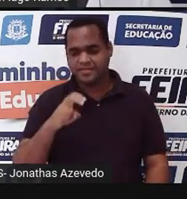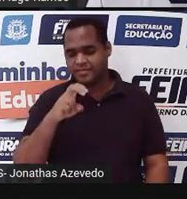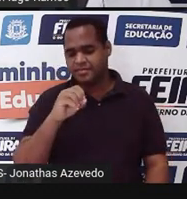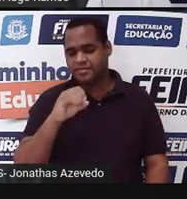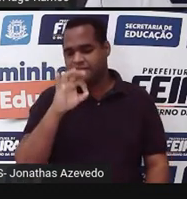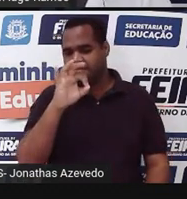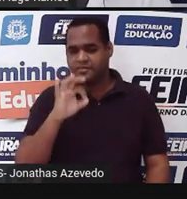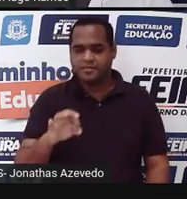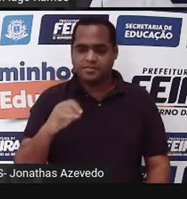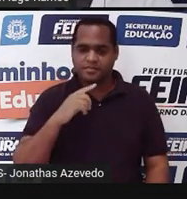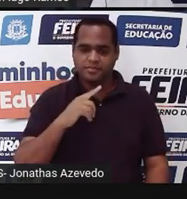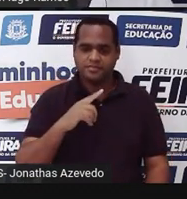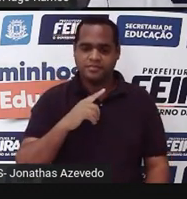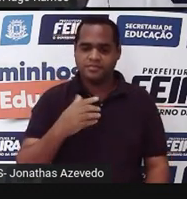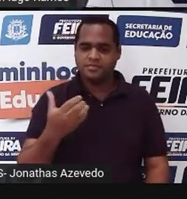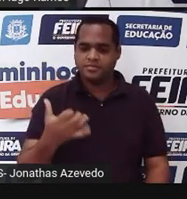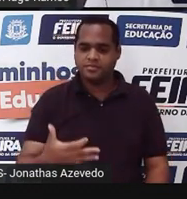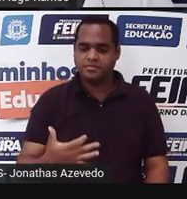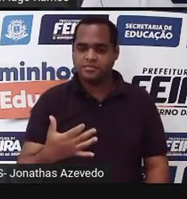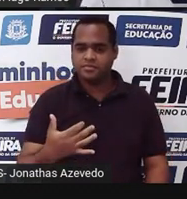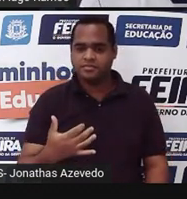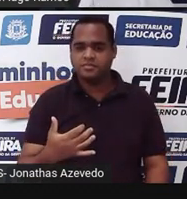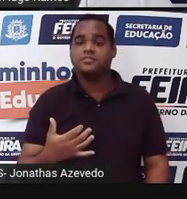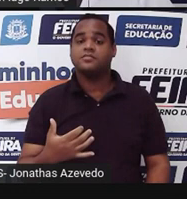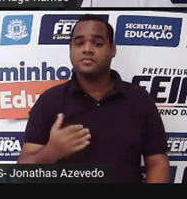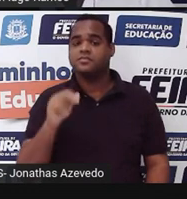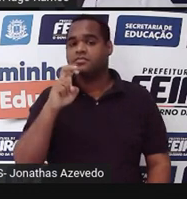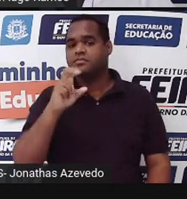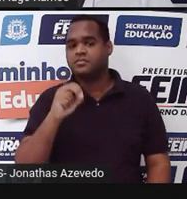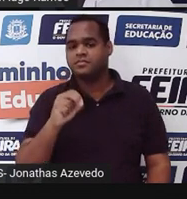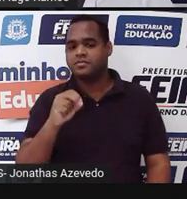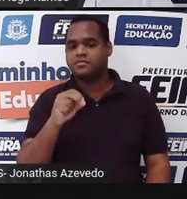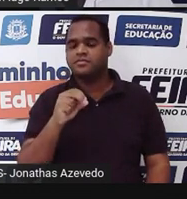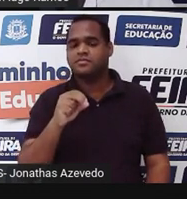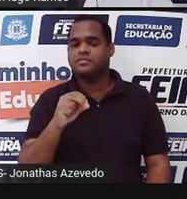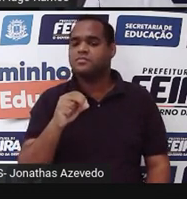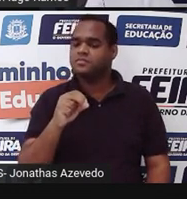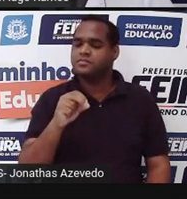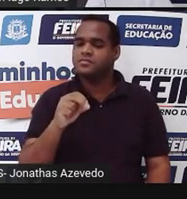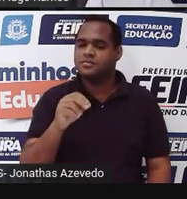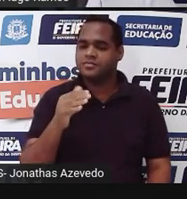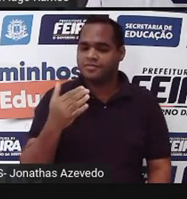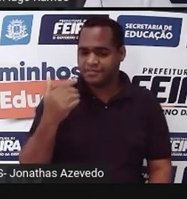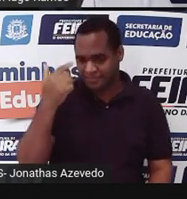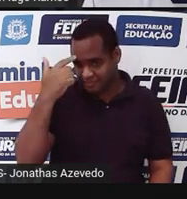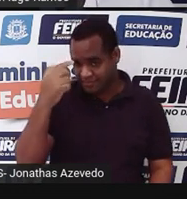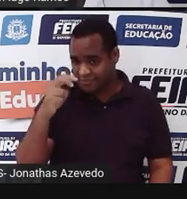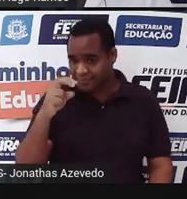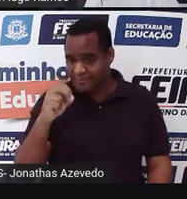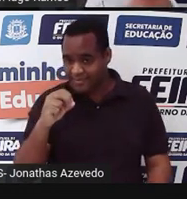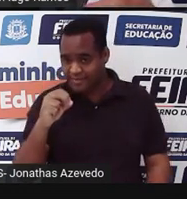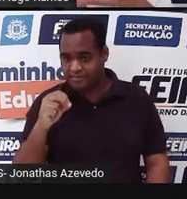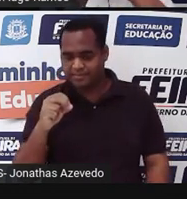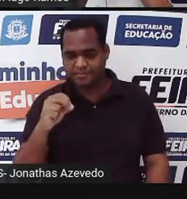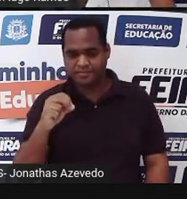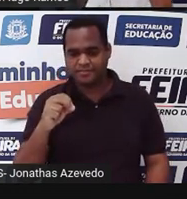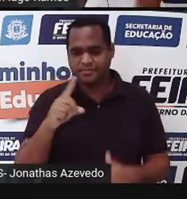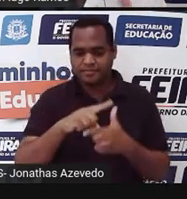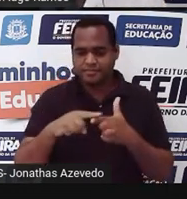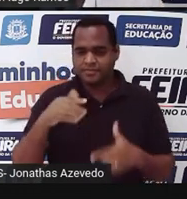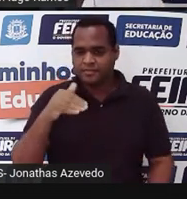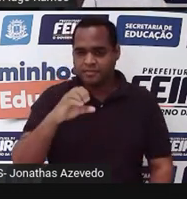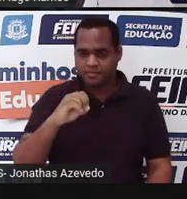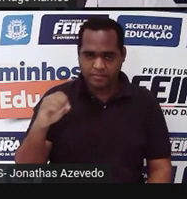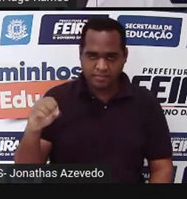significa 50 dividido por cem. Ou cem por cento, né? Que representa a